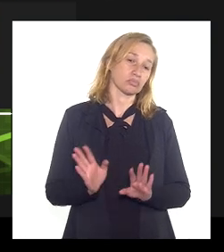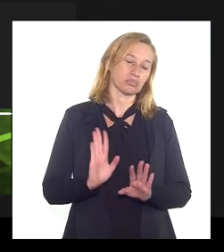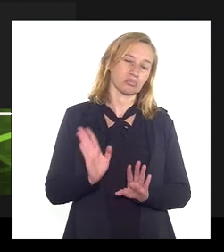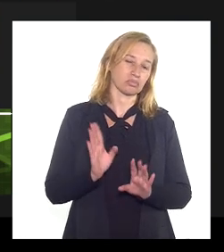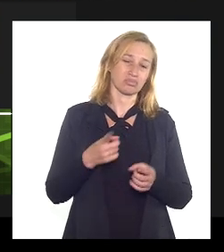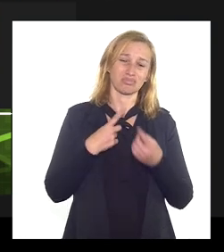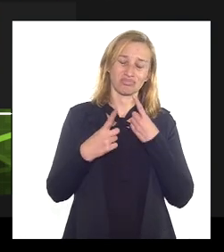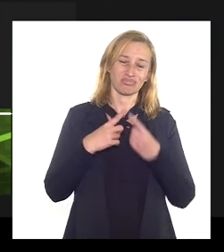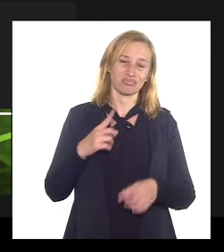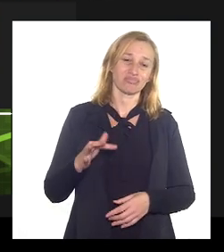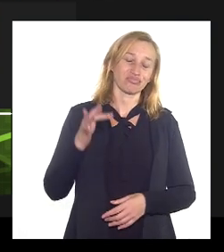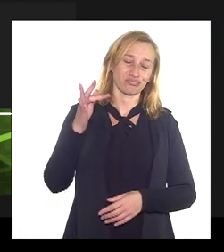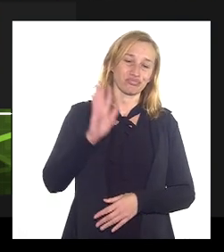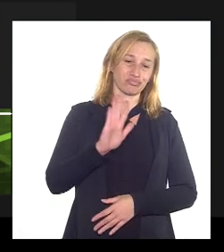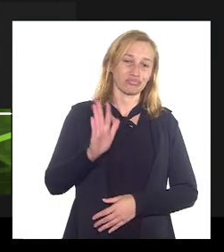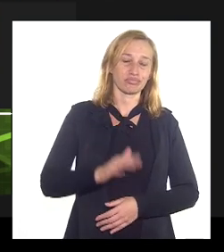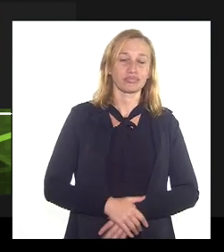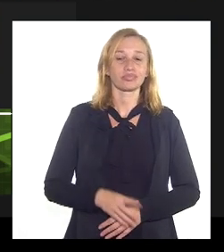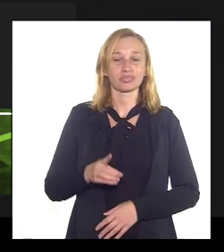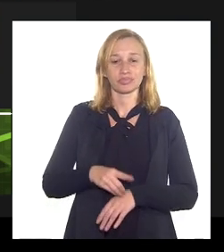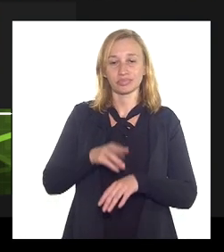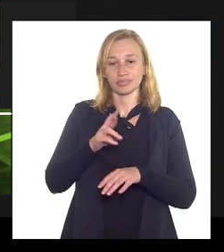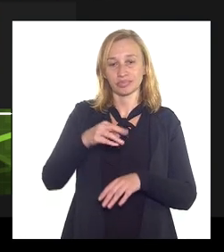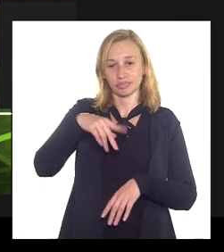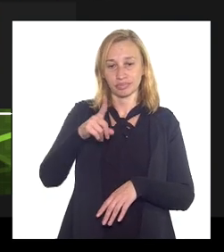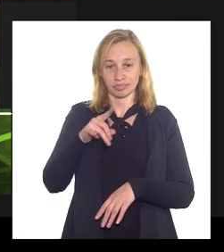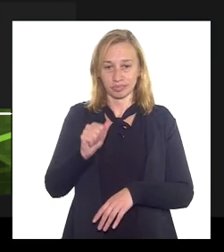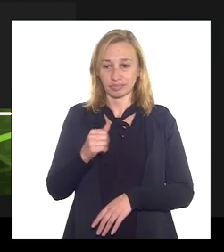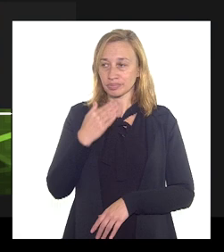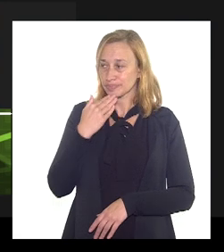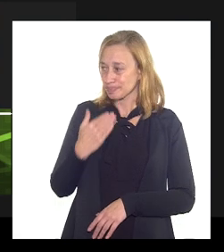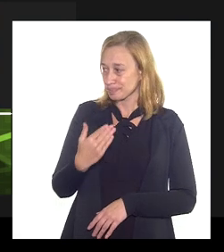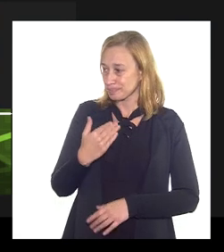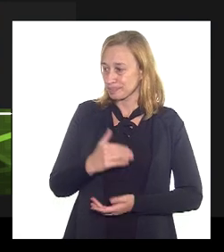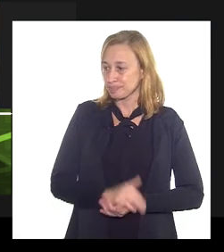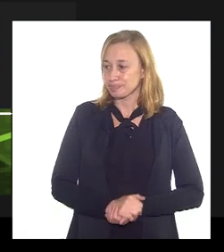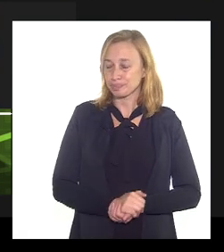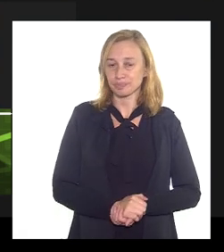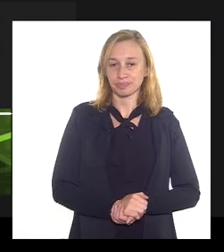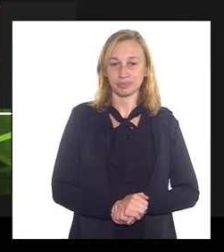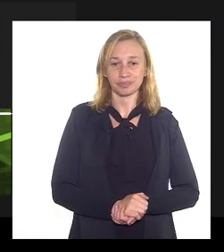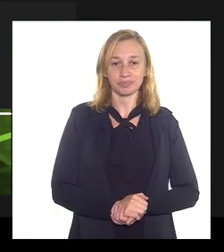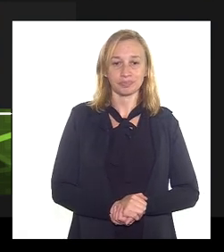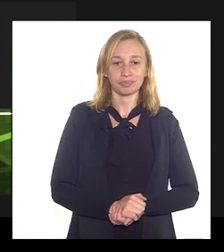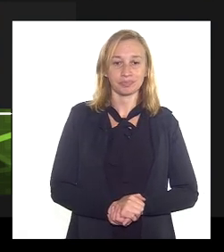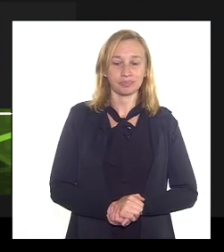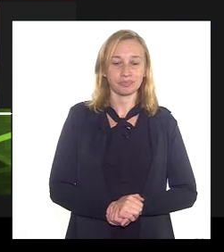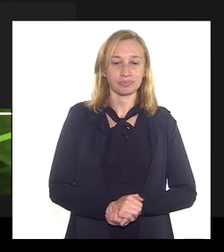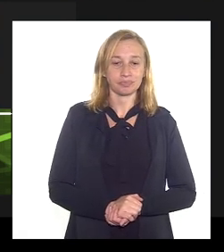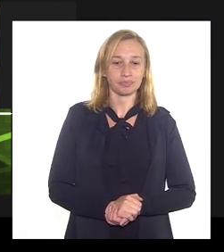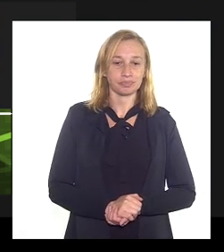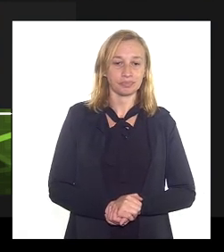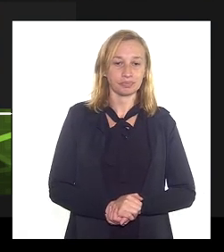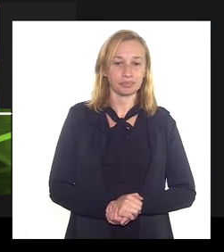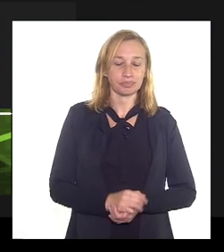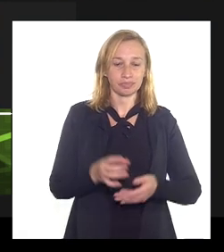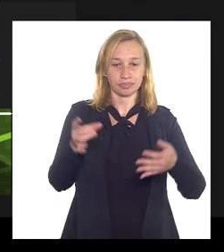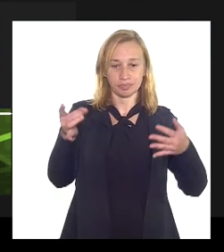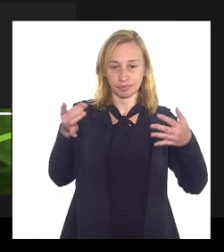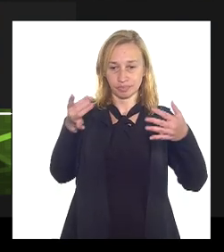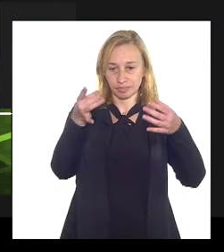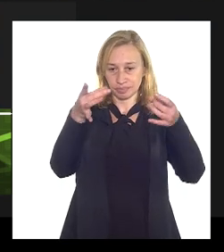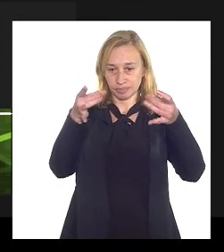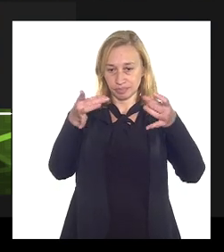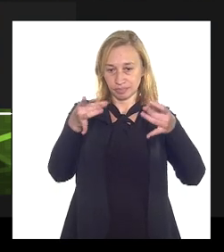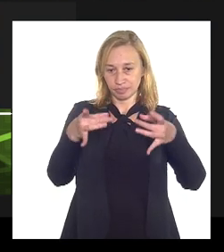mais a fundo doutora Magra eu pedi um favor a vossa senhoria da forma bem detalhada que